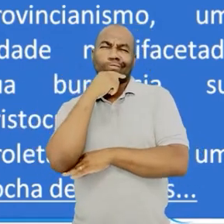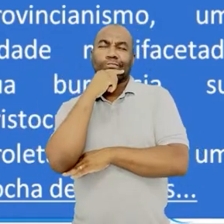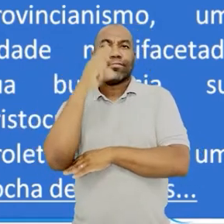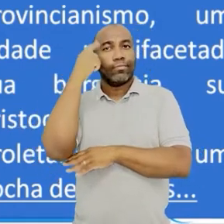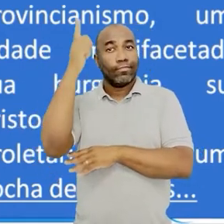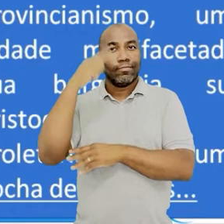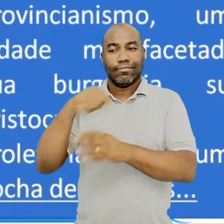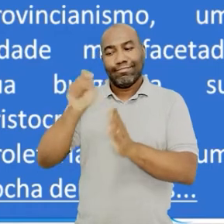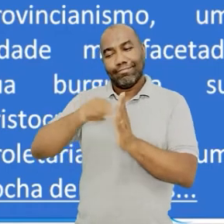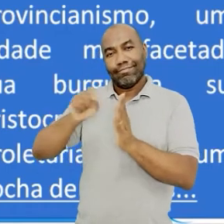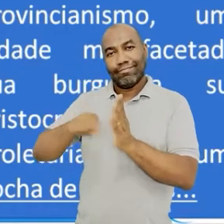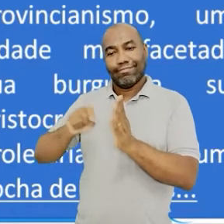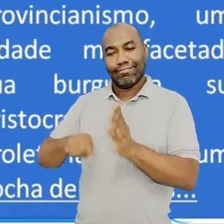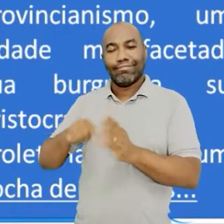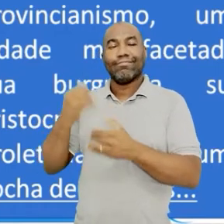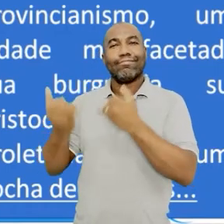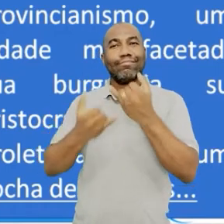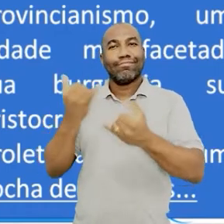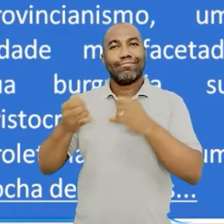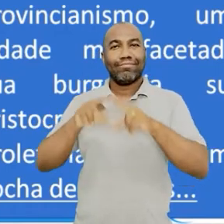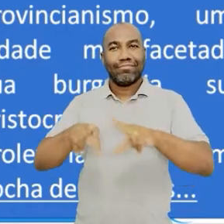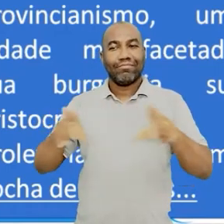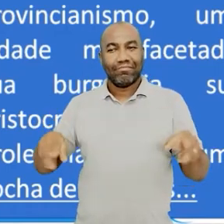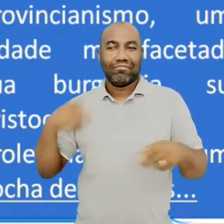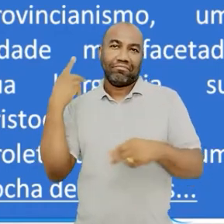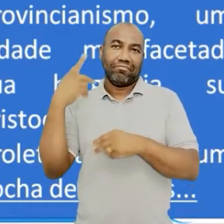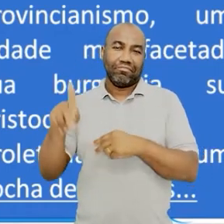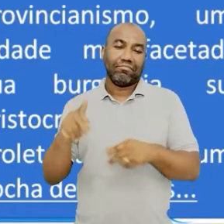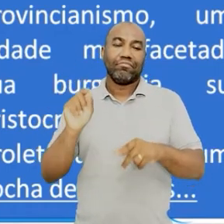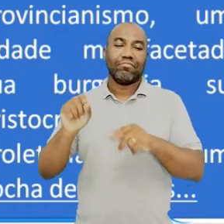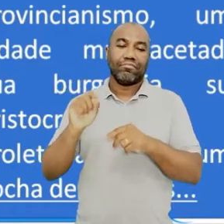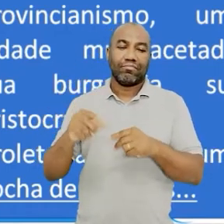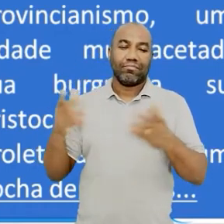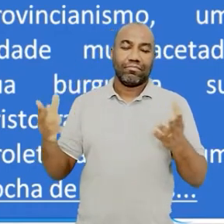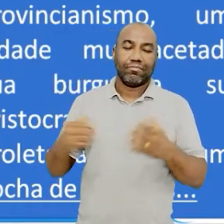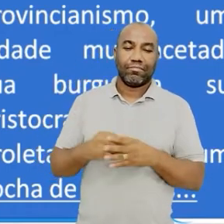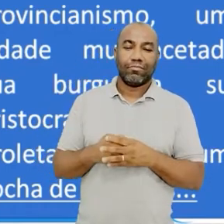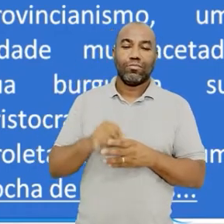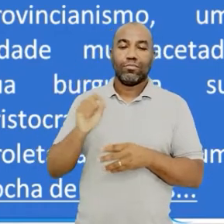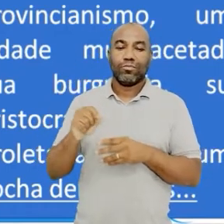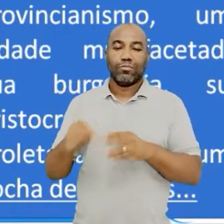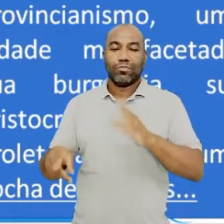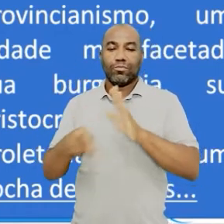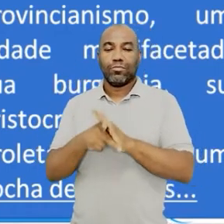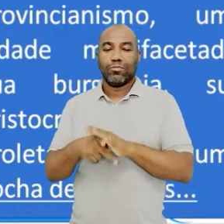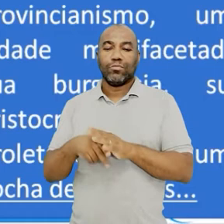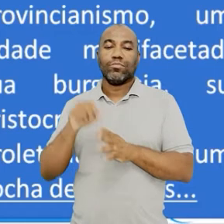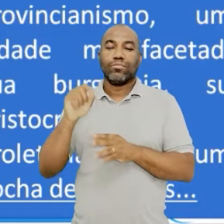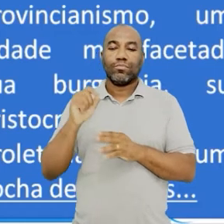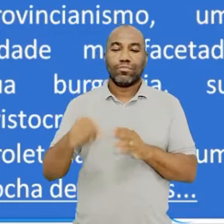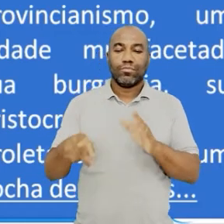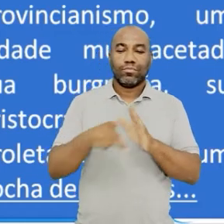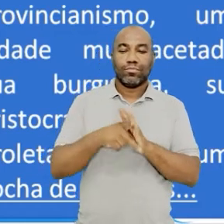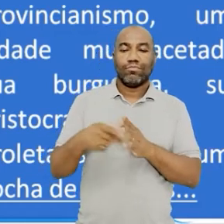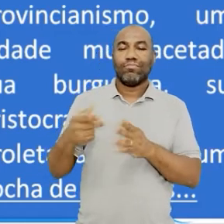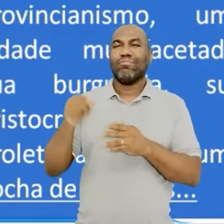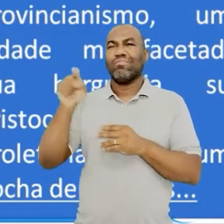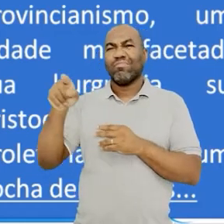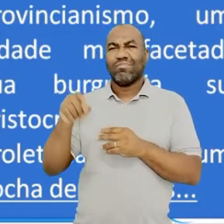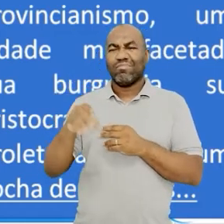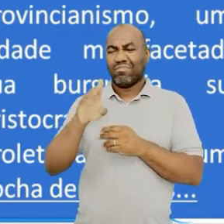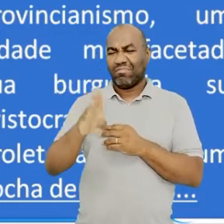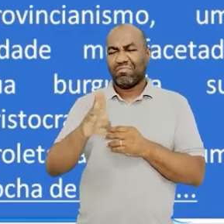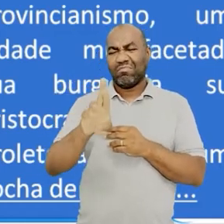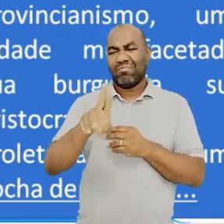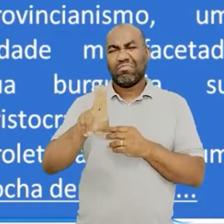tenho aqui presente a brincadeira com o idioma. Quando ele fala assim, o burguês níquel. Como assim,